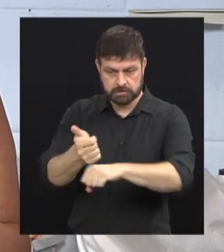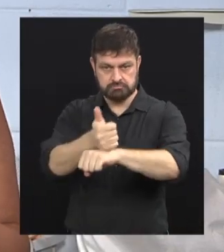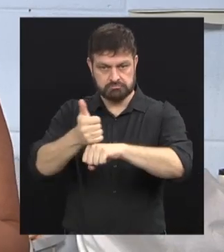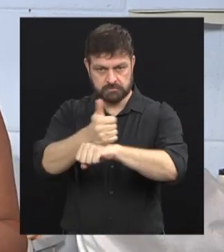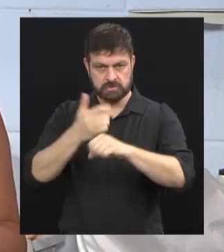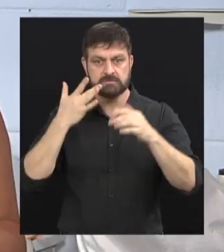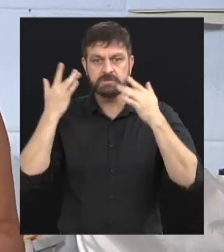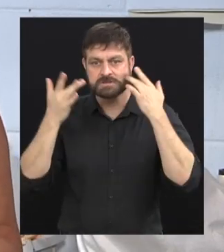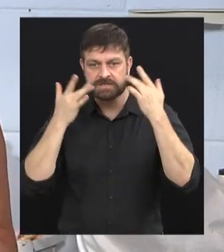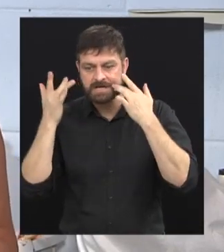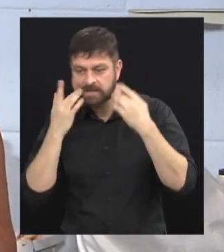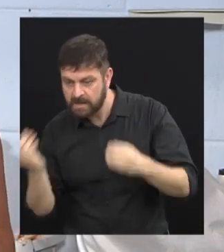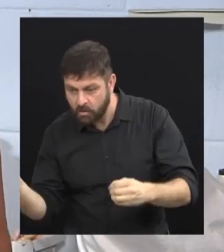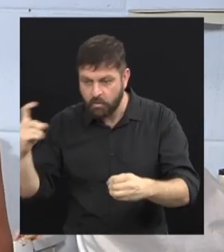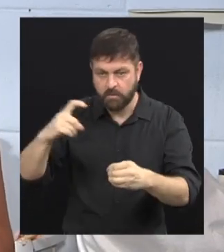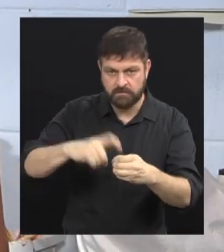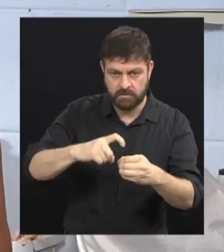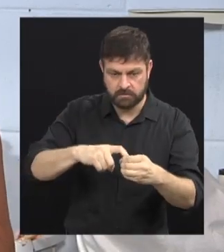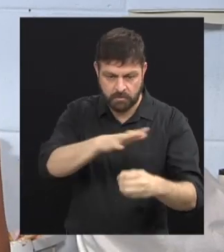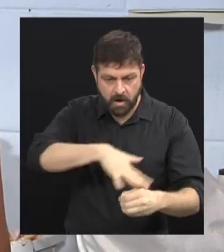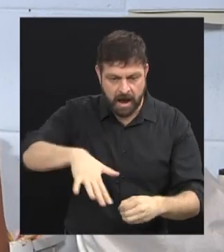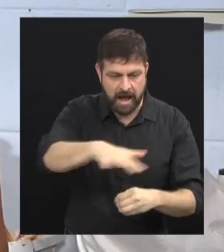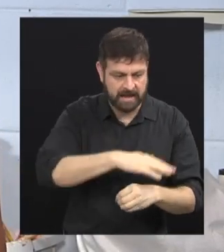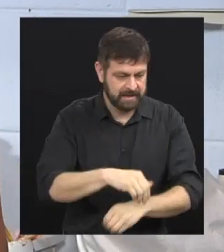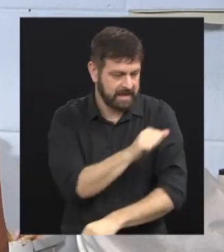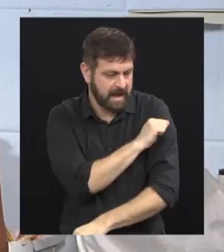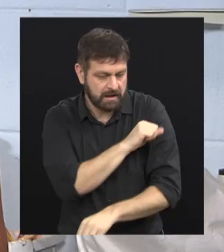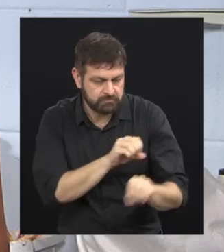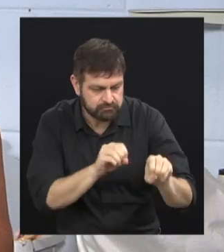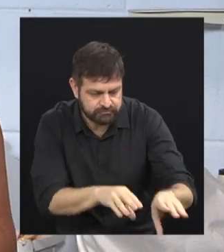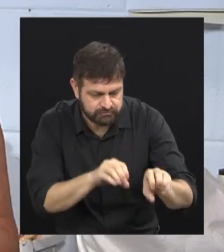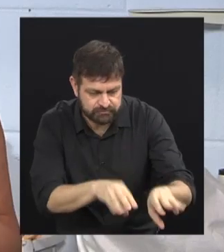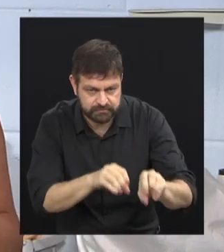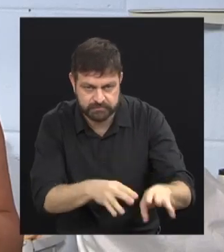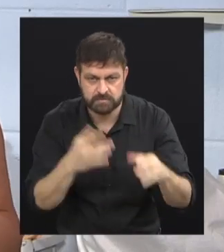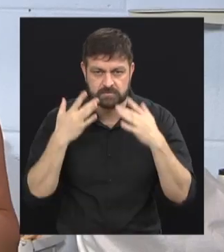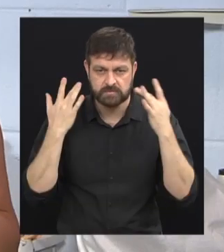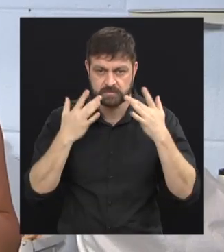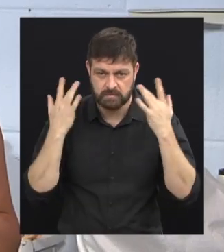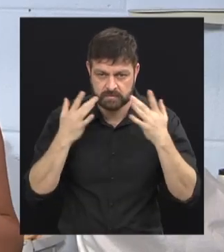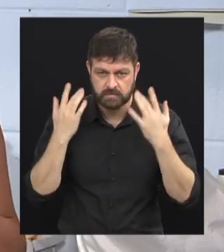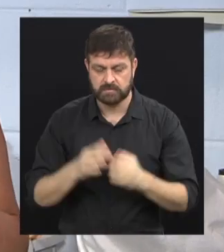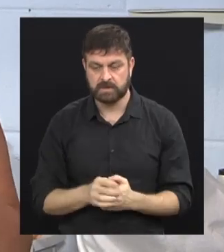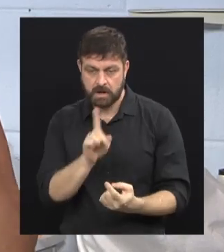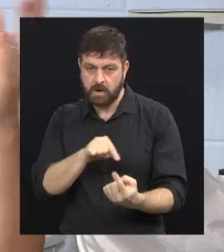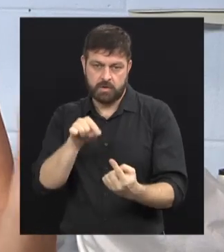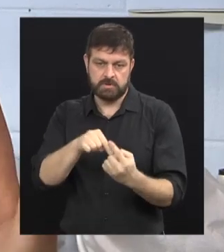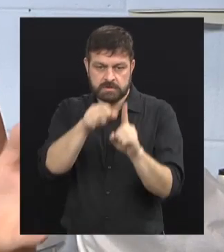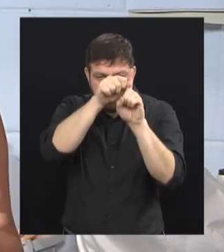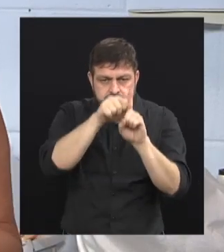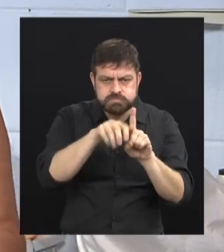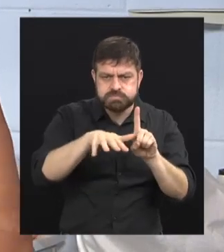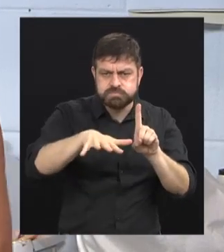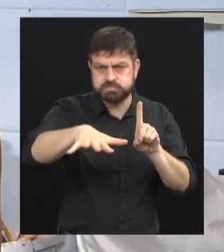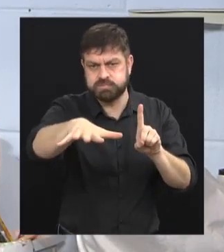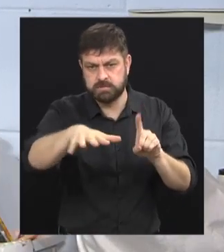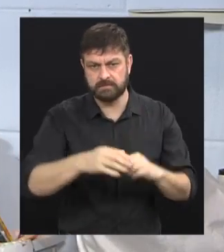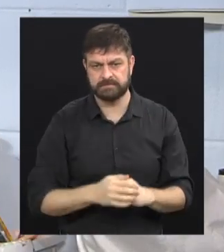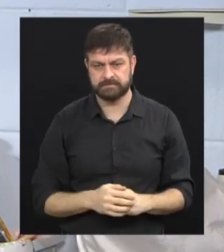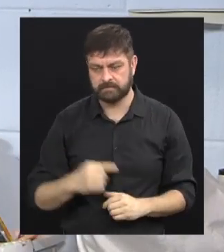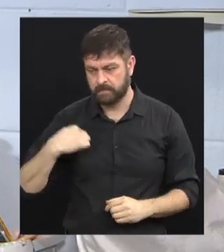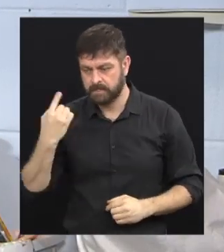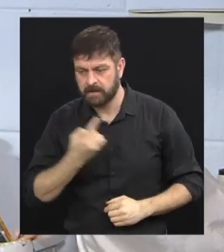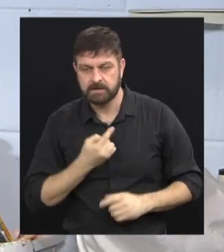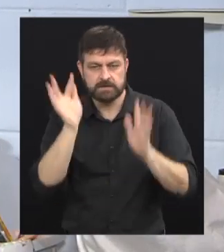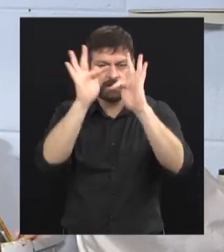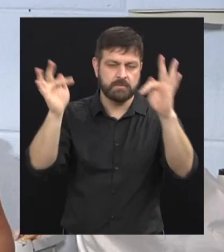artista e ele voltou para dar aula para as crianças. Então o objetivo é multiplicar, né? E